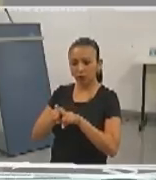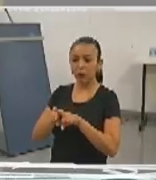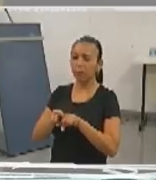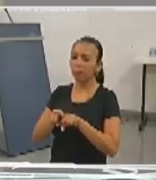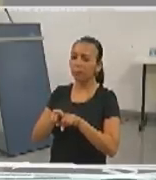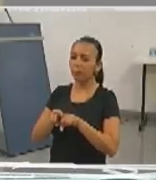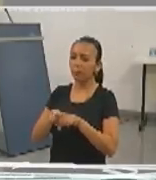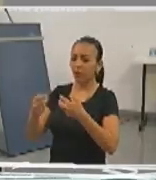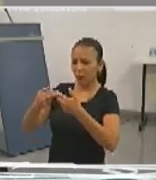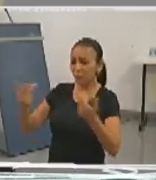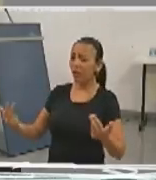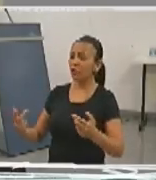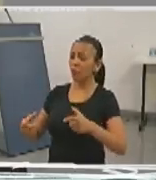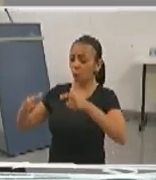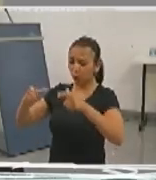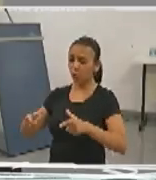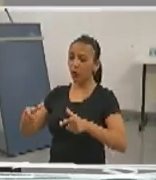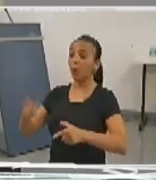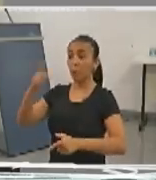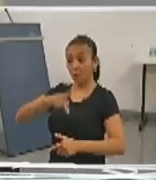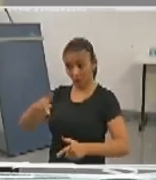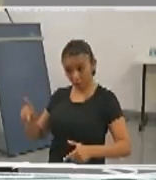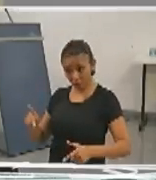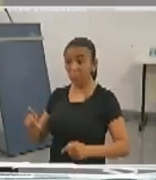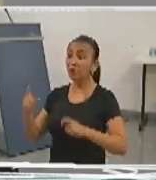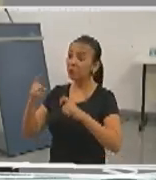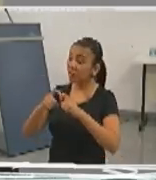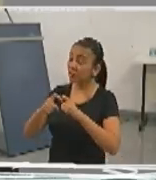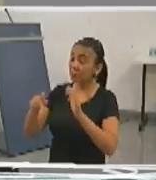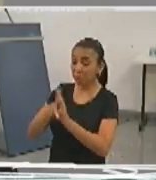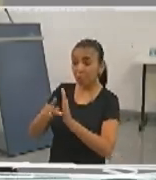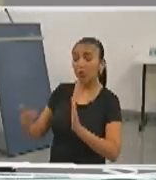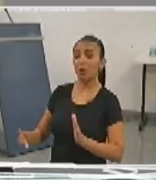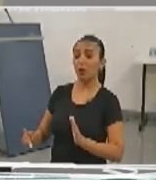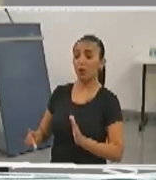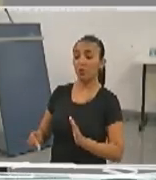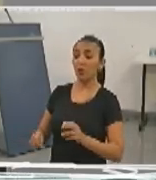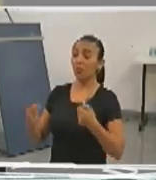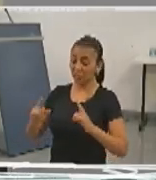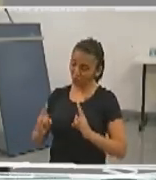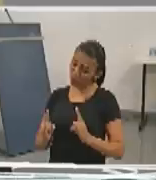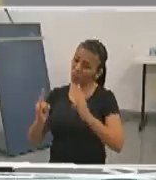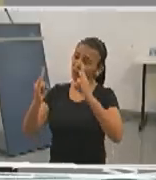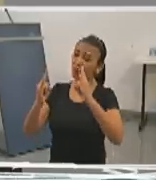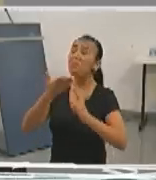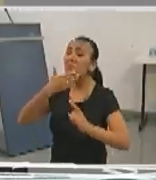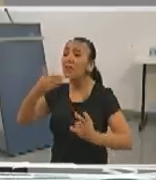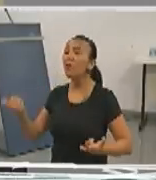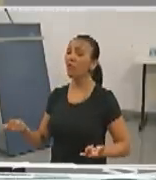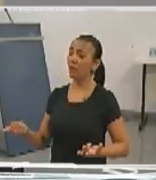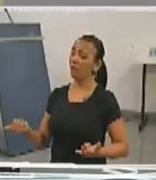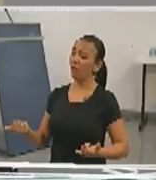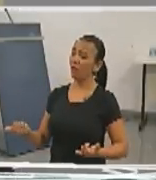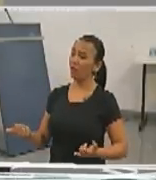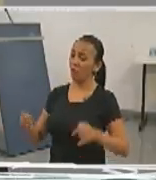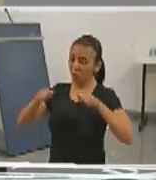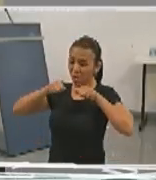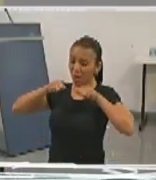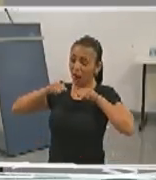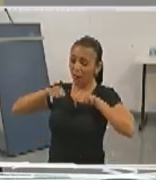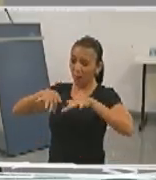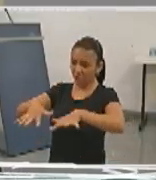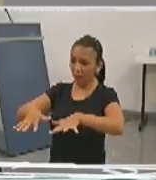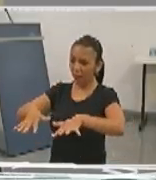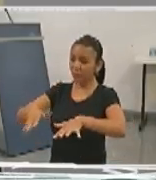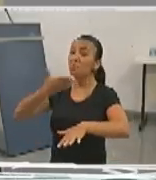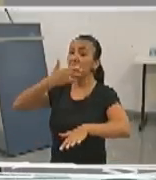e ambulatórios para professores de medicina, estrutura física mais acolhedora, anfiteatro maior para os